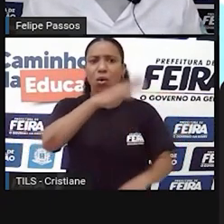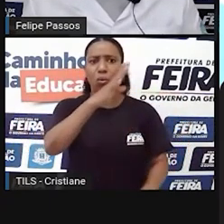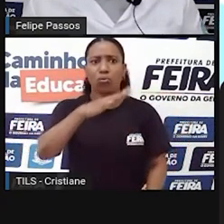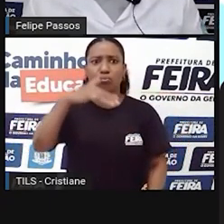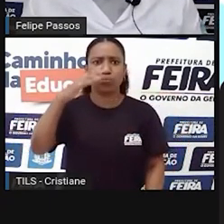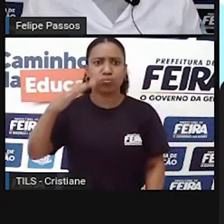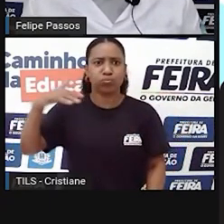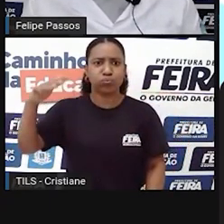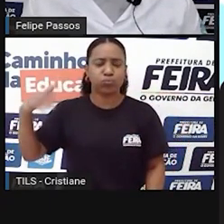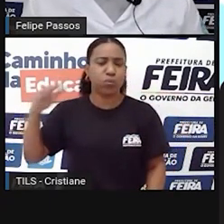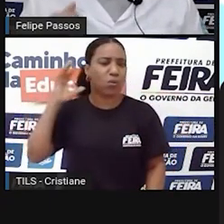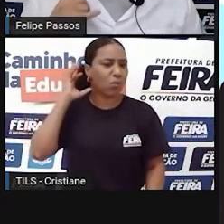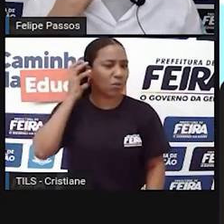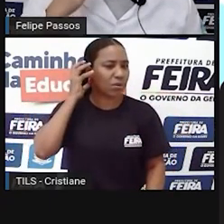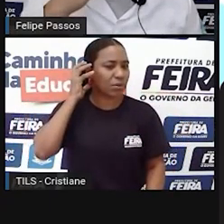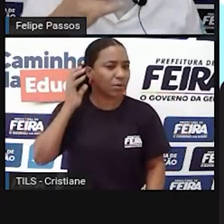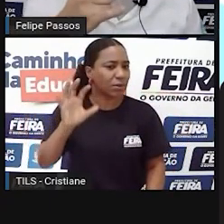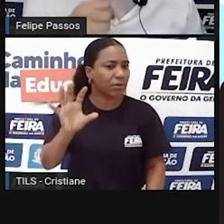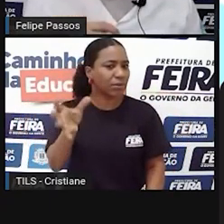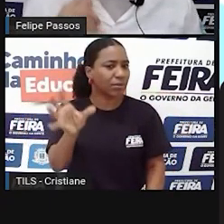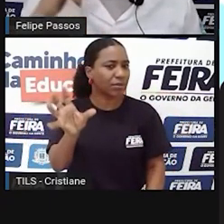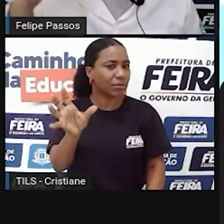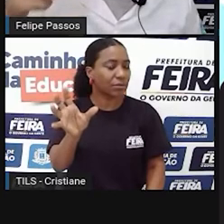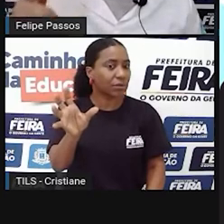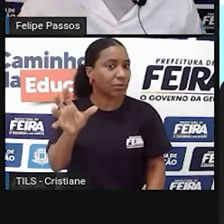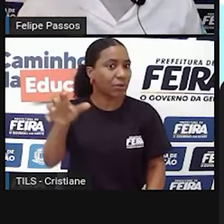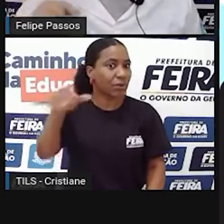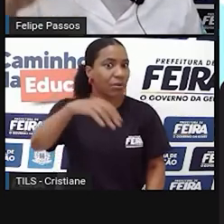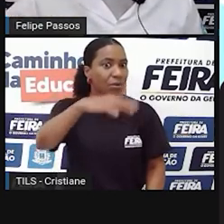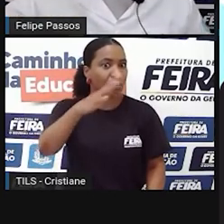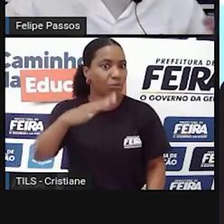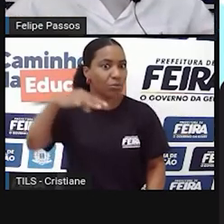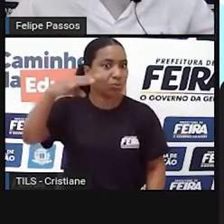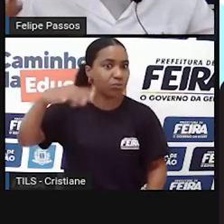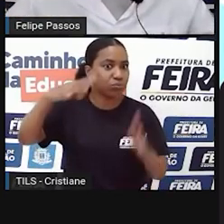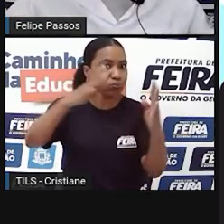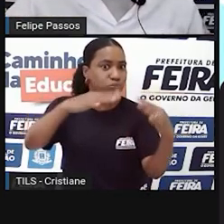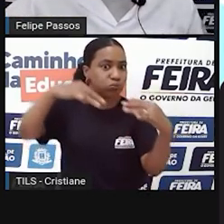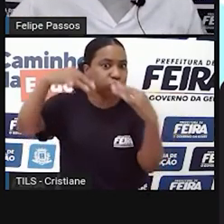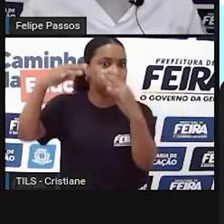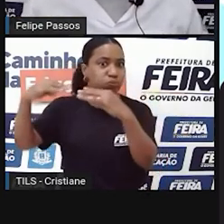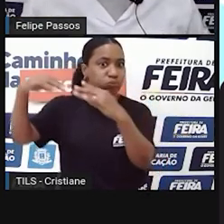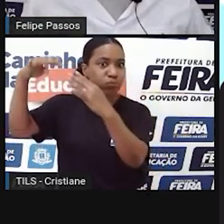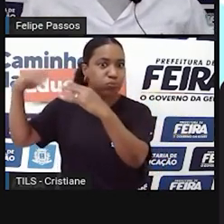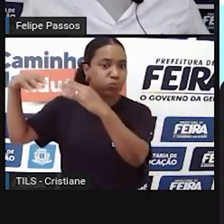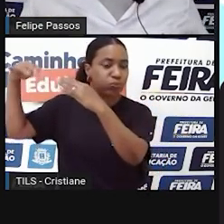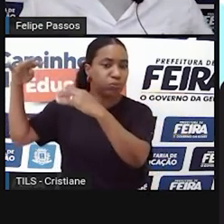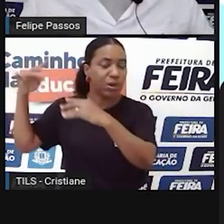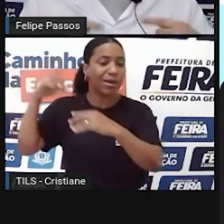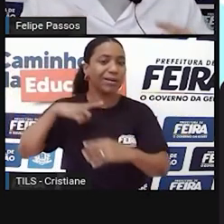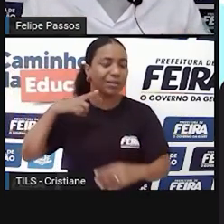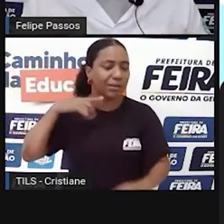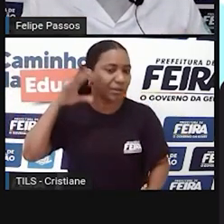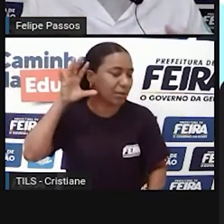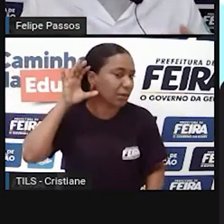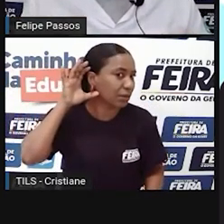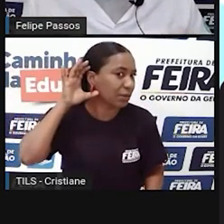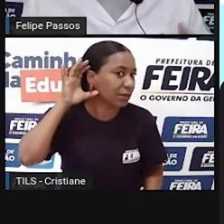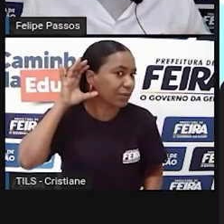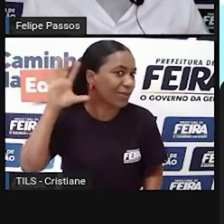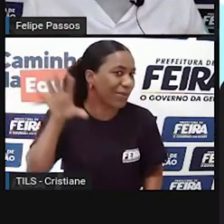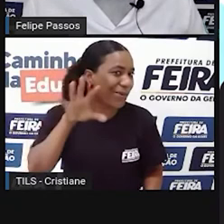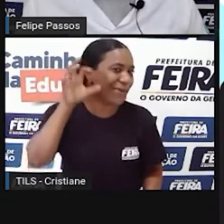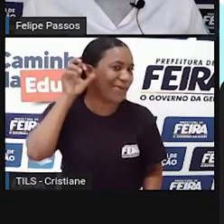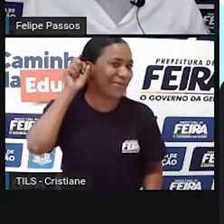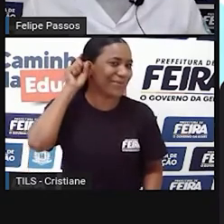carrega informação. Então o ser humano começou a mandar essa informação através de antenas, né? Essa radiação que carrega